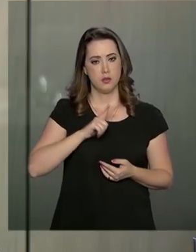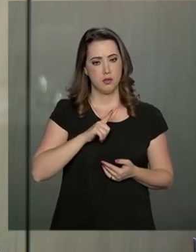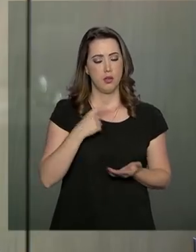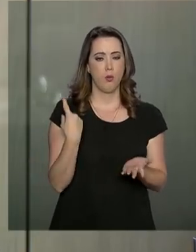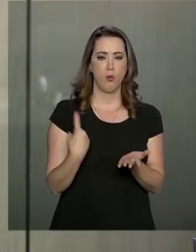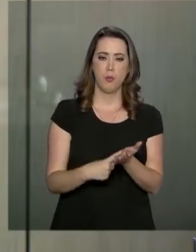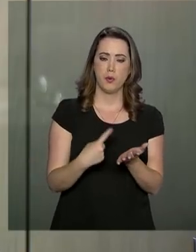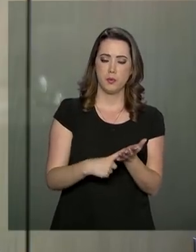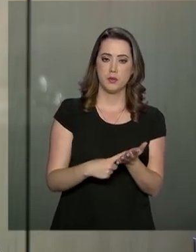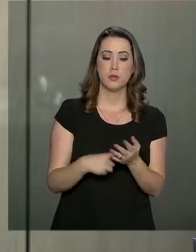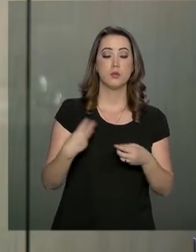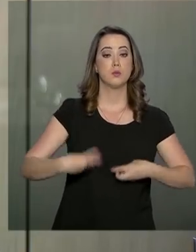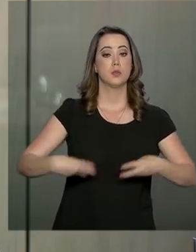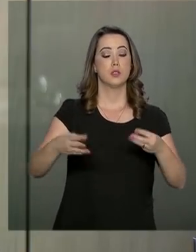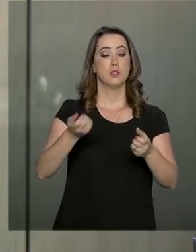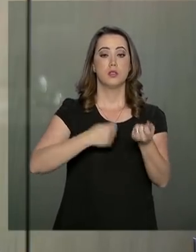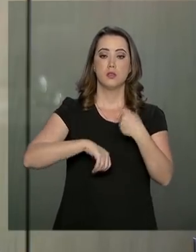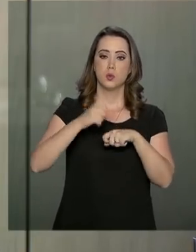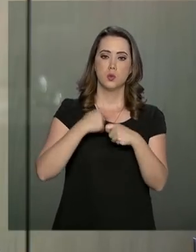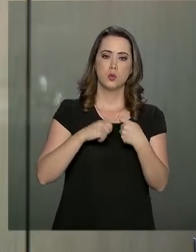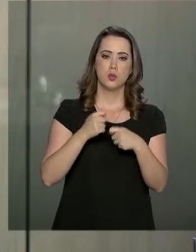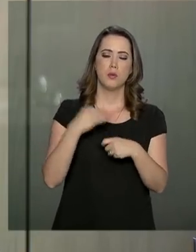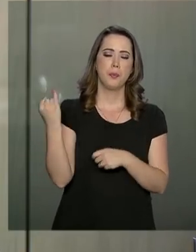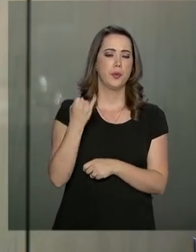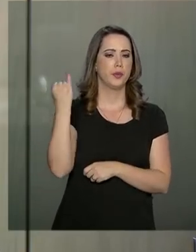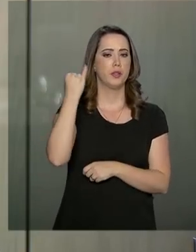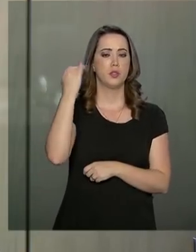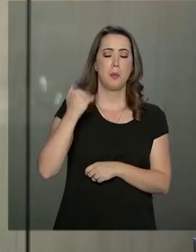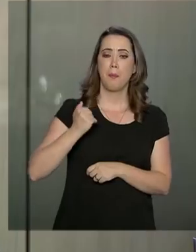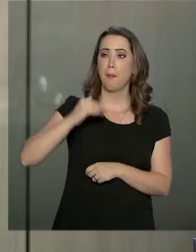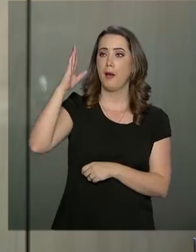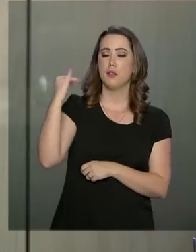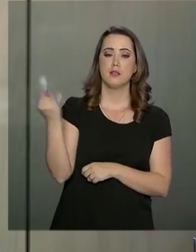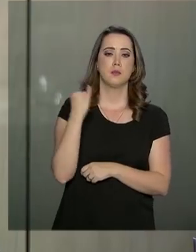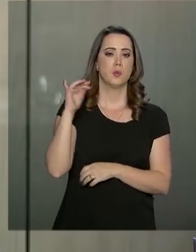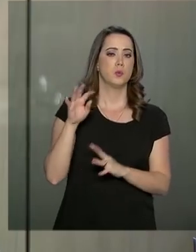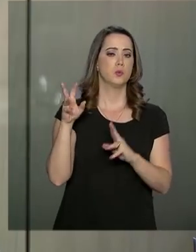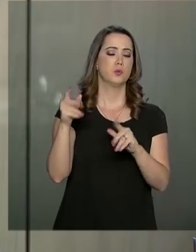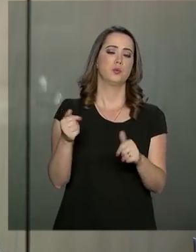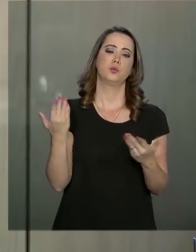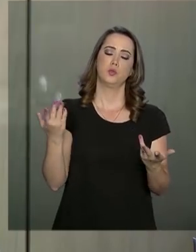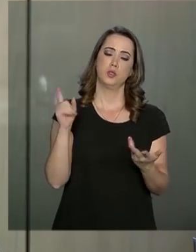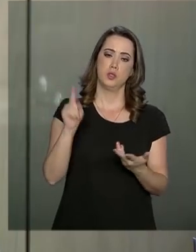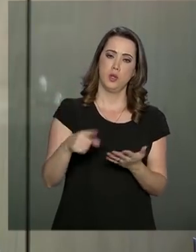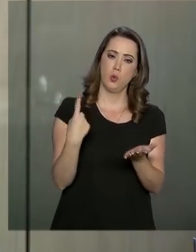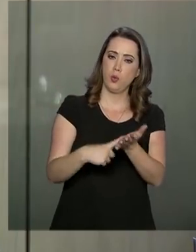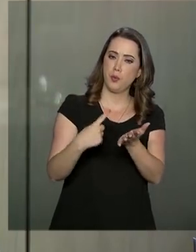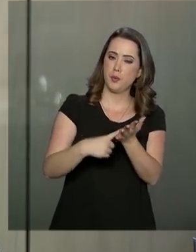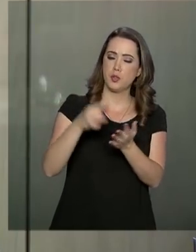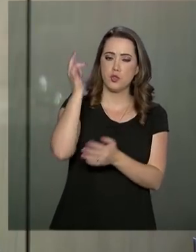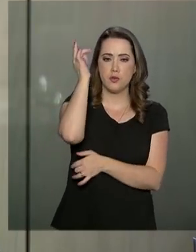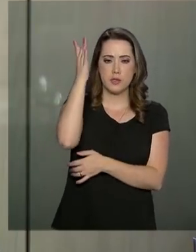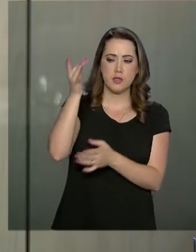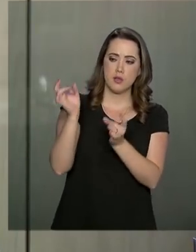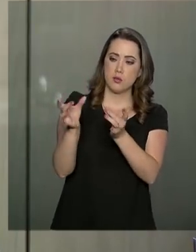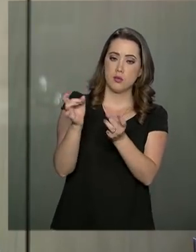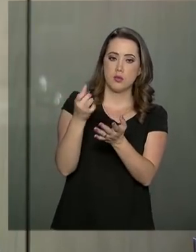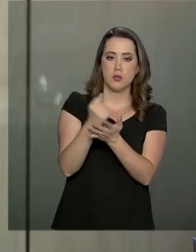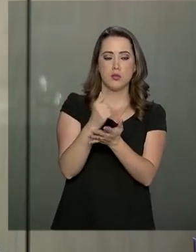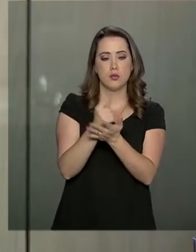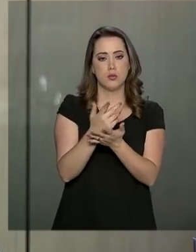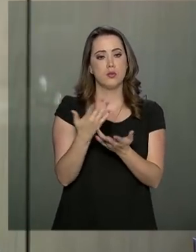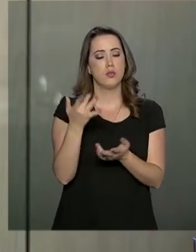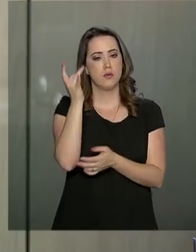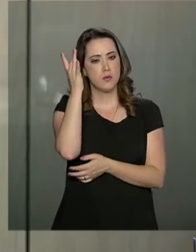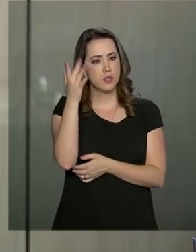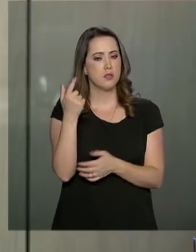agenda, o Ministério da Economia em particular, muito importante, talvez a mais importante de todas, que é a agenda de facilitação do comércio, que é a